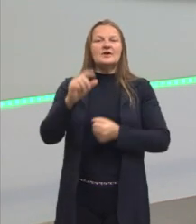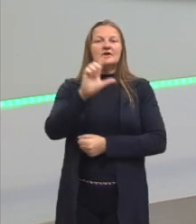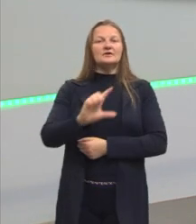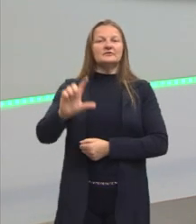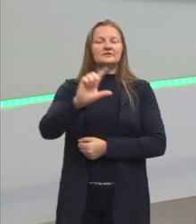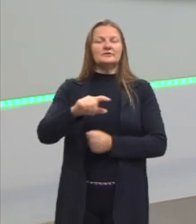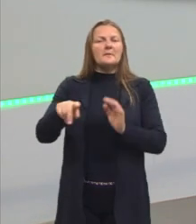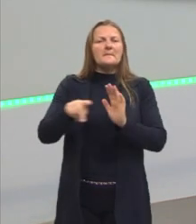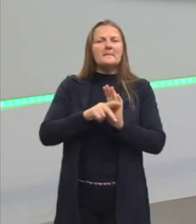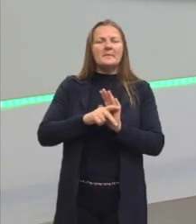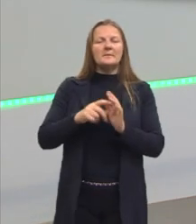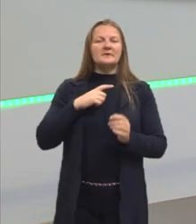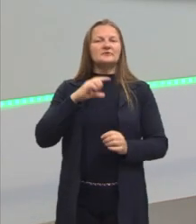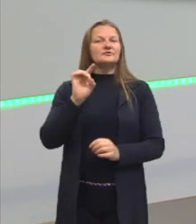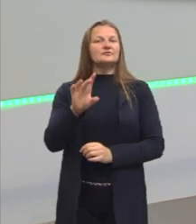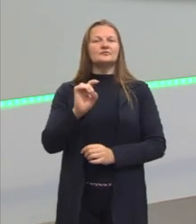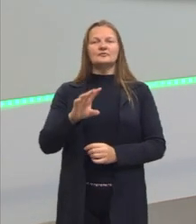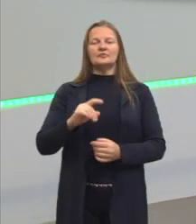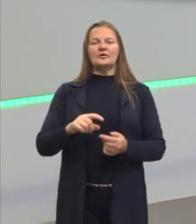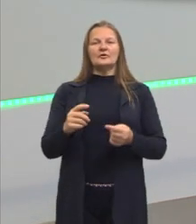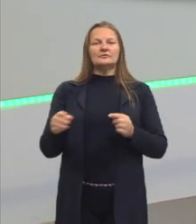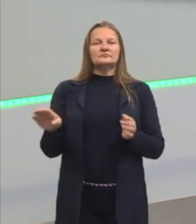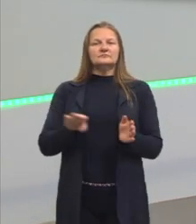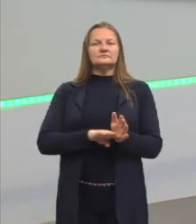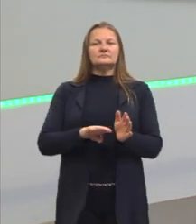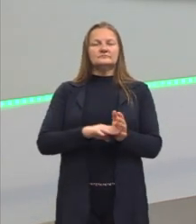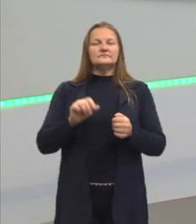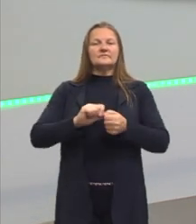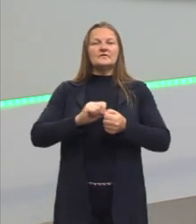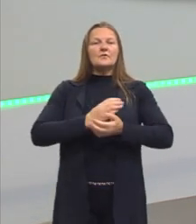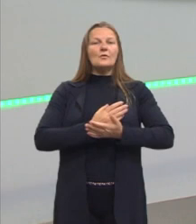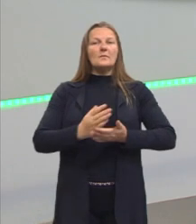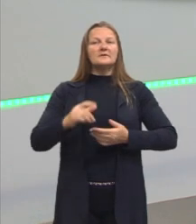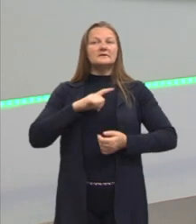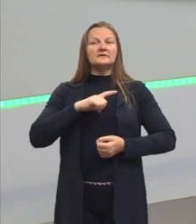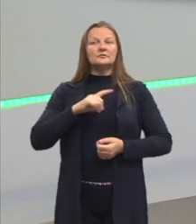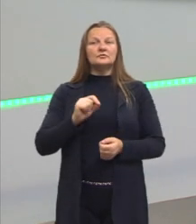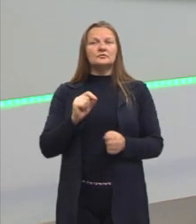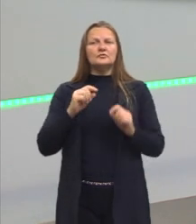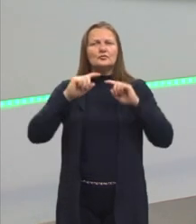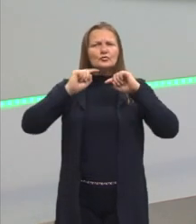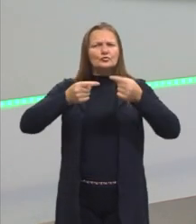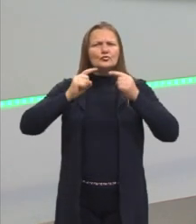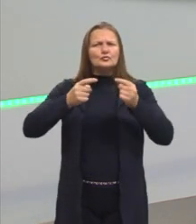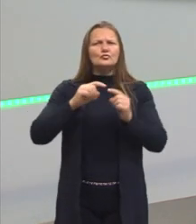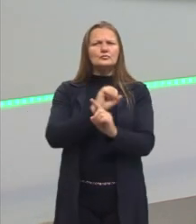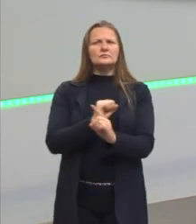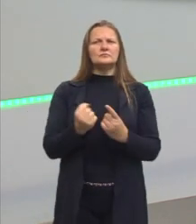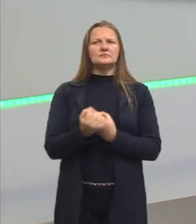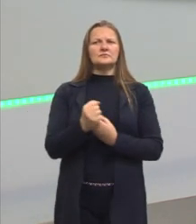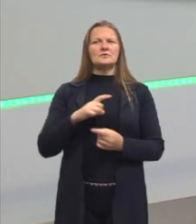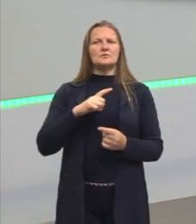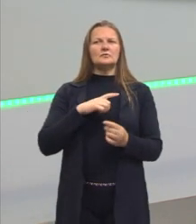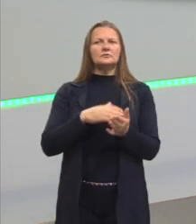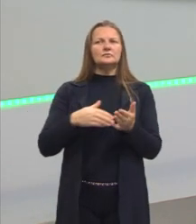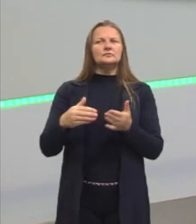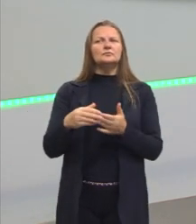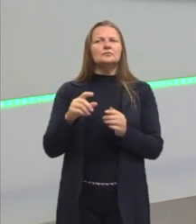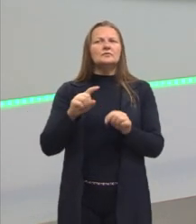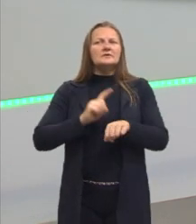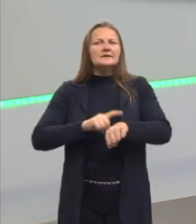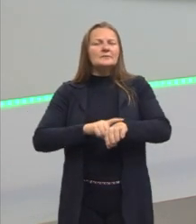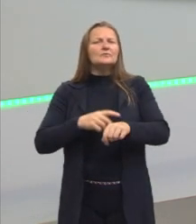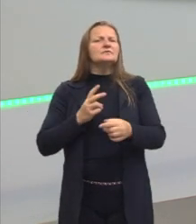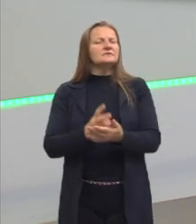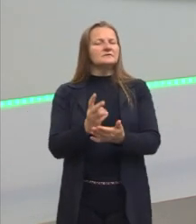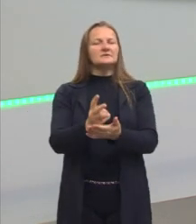vai mais ser apenas para prazer. O que a gente começa a ver aqui? Denúncia social. Então, a gente vai falar o tempo todo